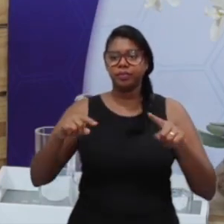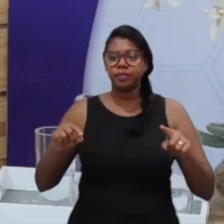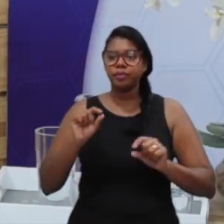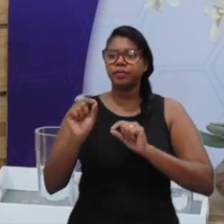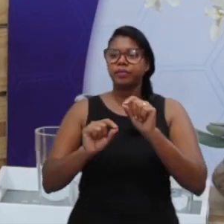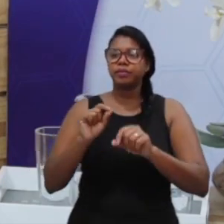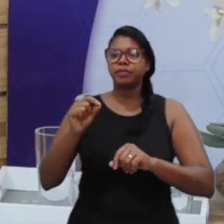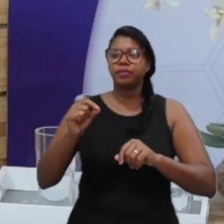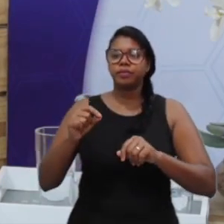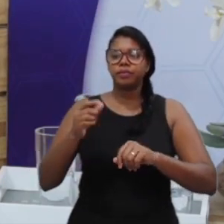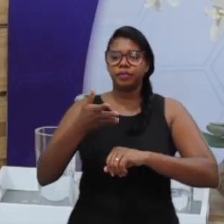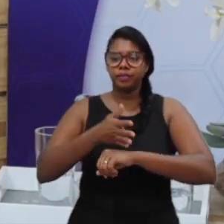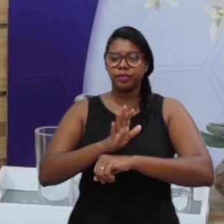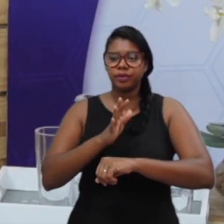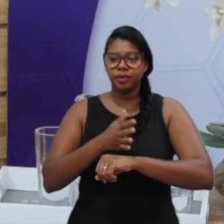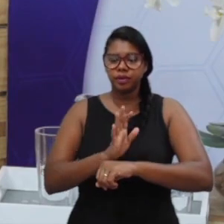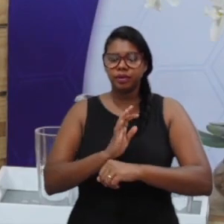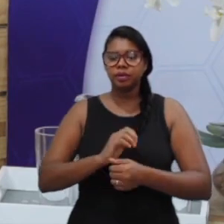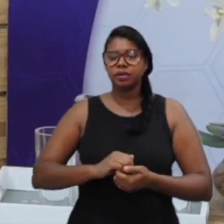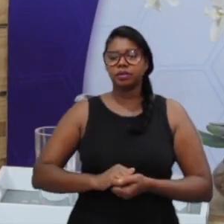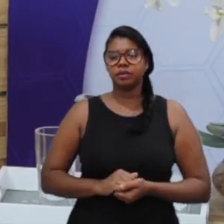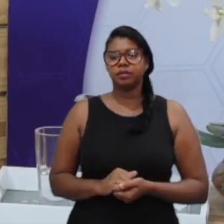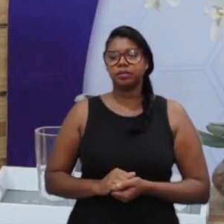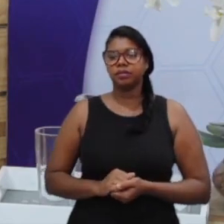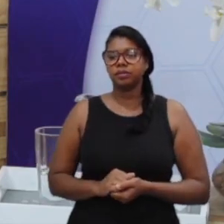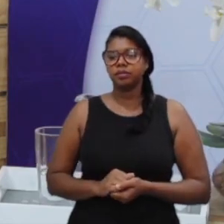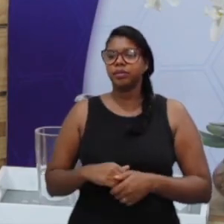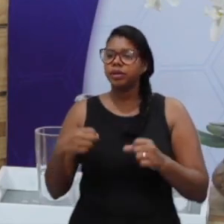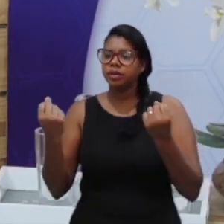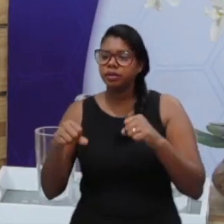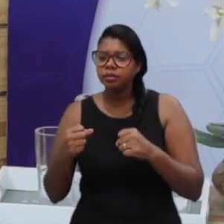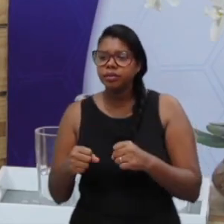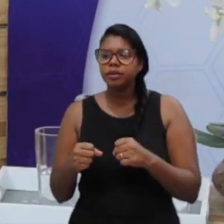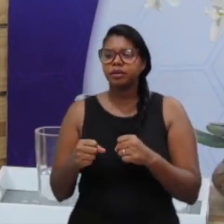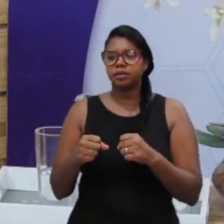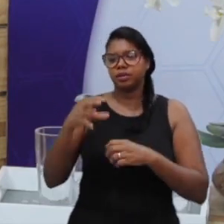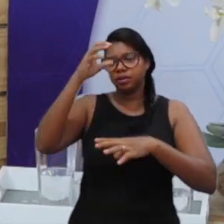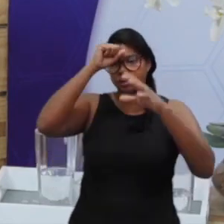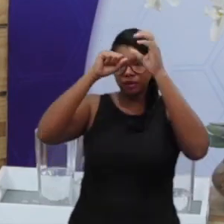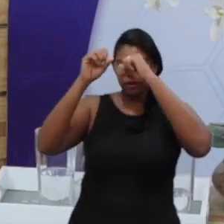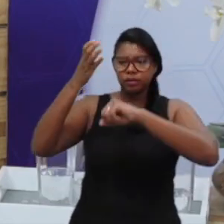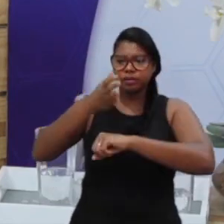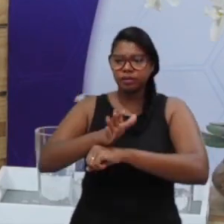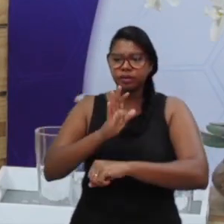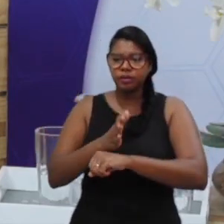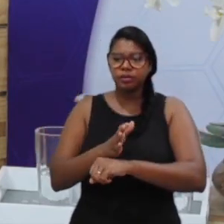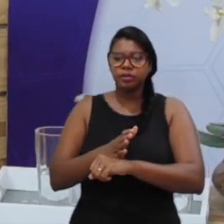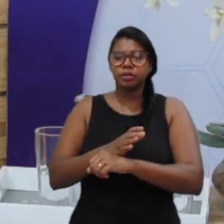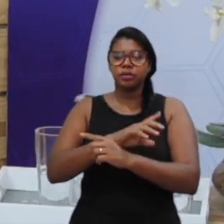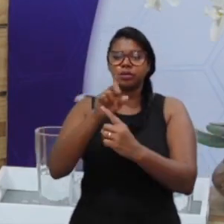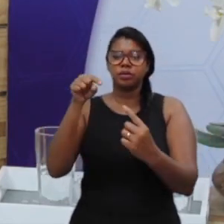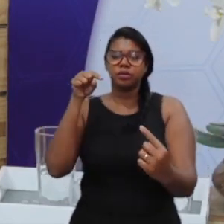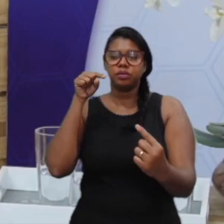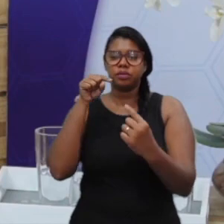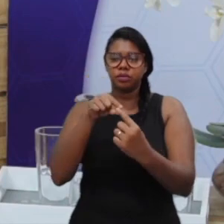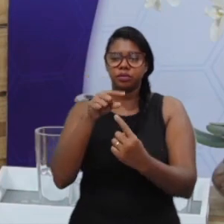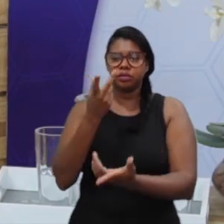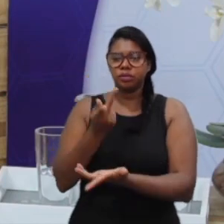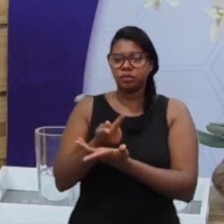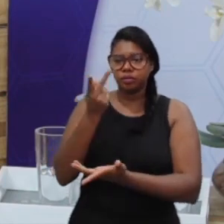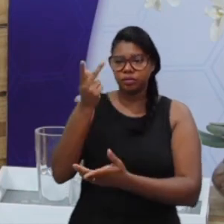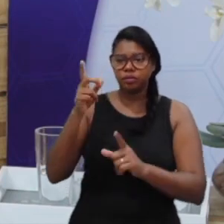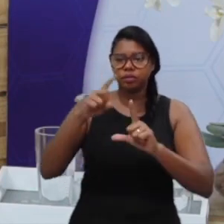treinar, quem será treinado, e qual o objetivo que eu quero alcançar com a lei, com resultados reais.